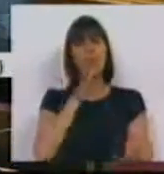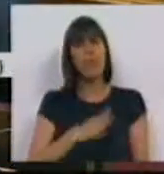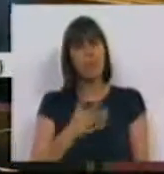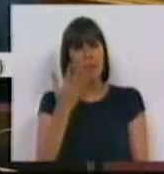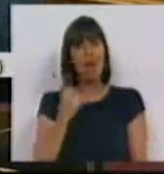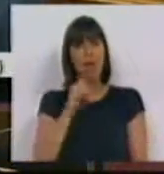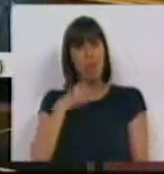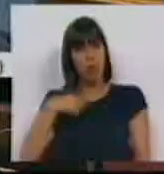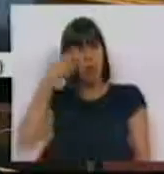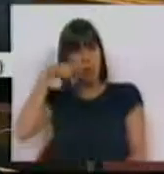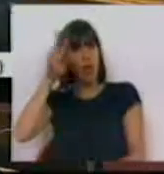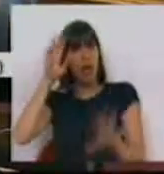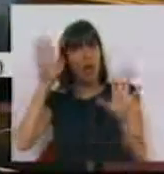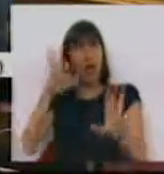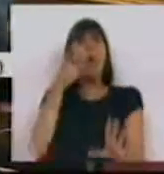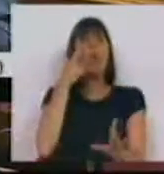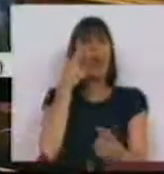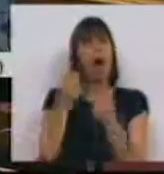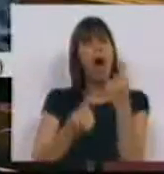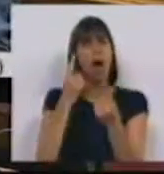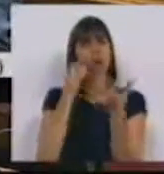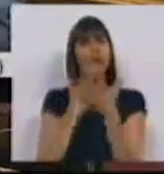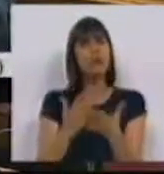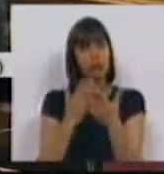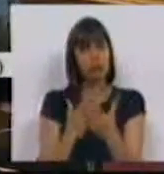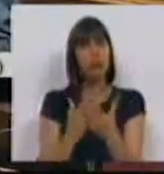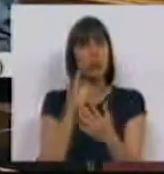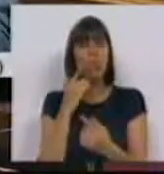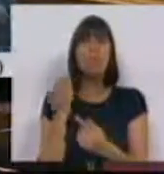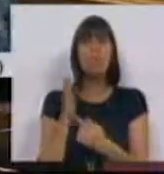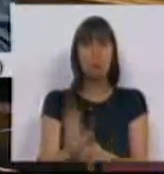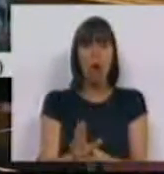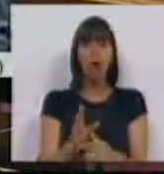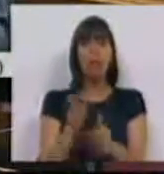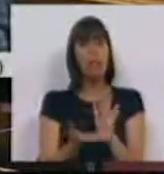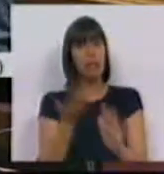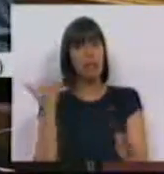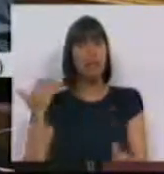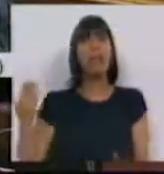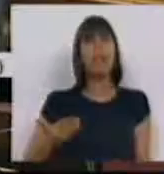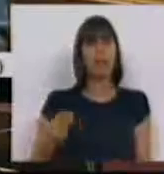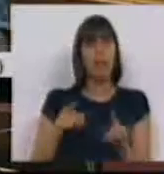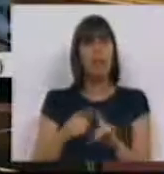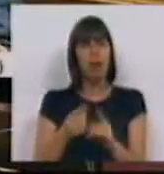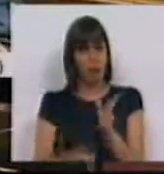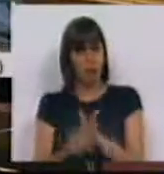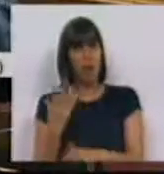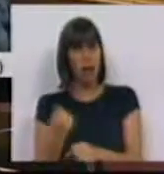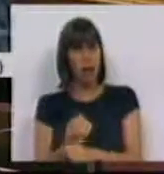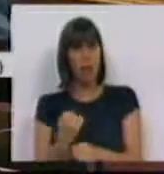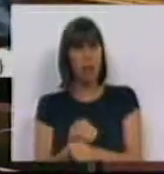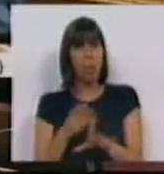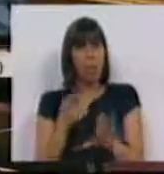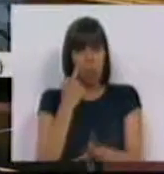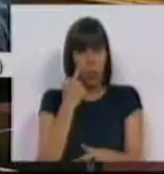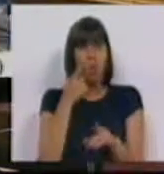diga-me, porque eu posso estar enganada. Conhece algum estudo que demonstre que retirar direitos cria emprego? É